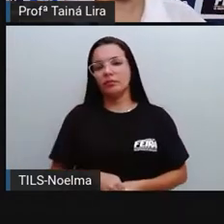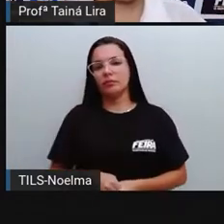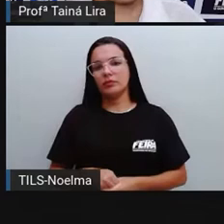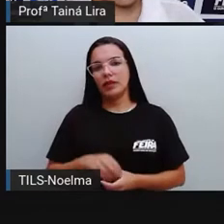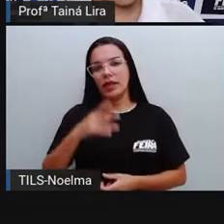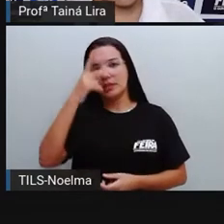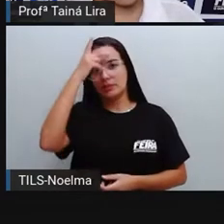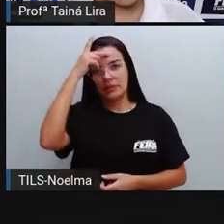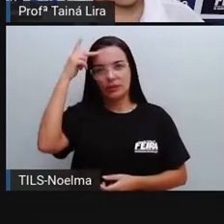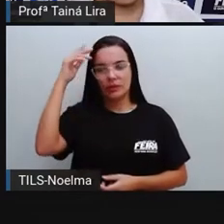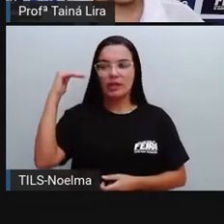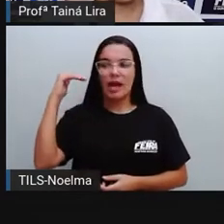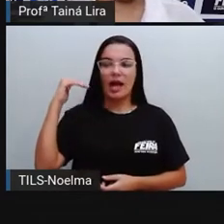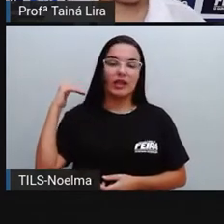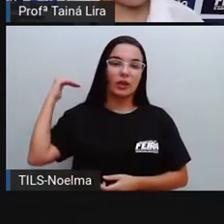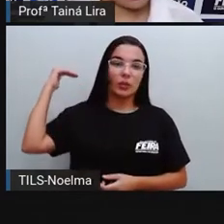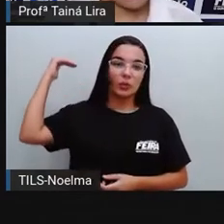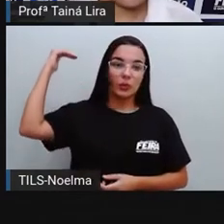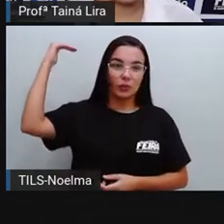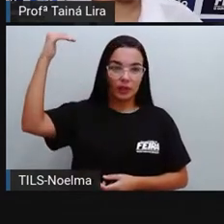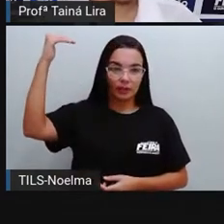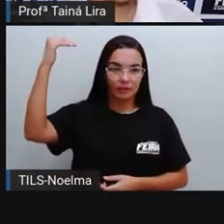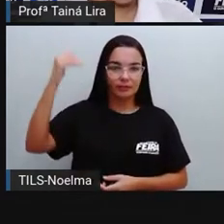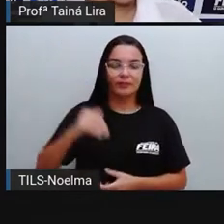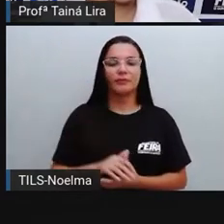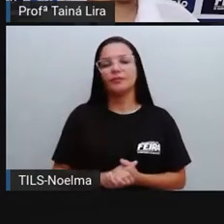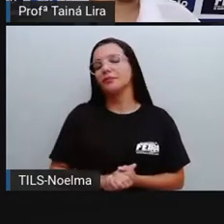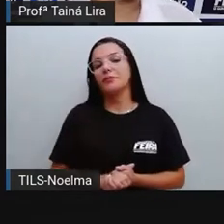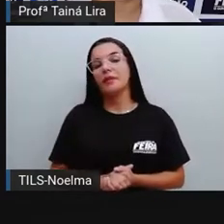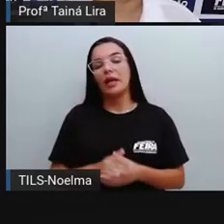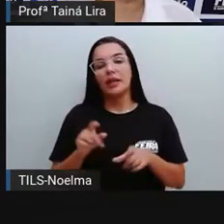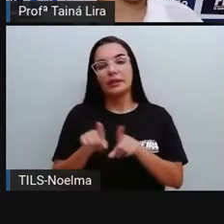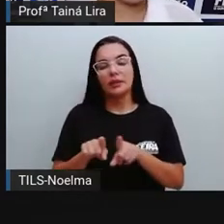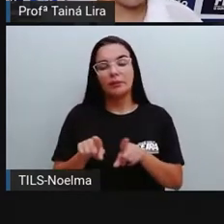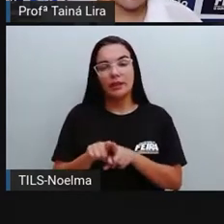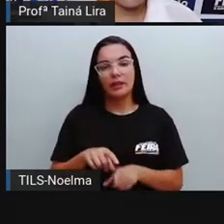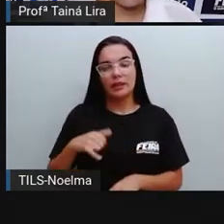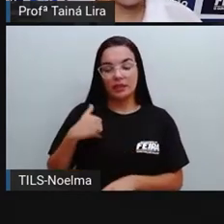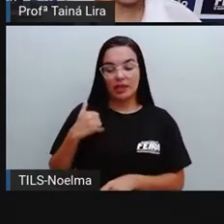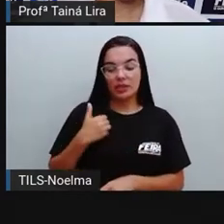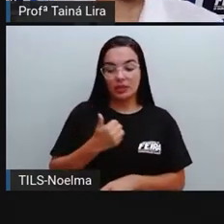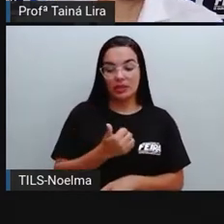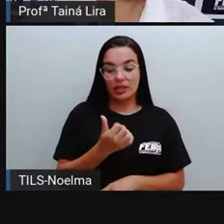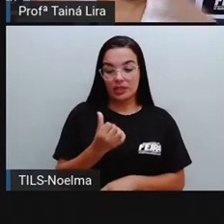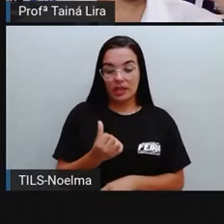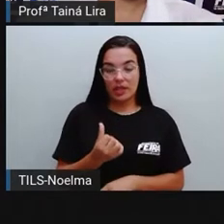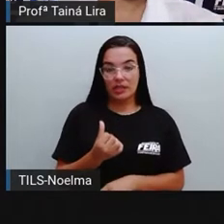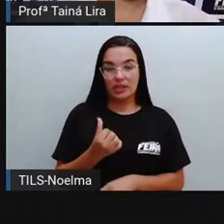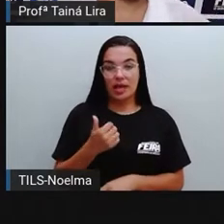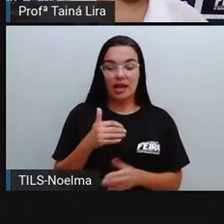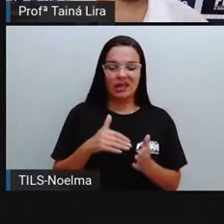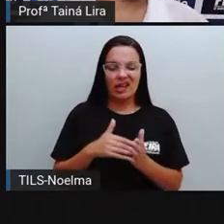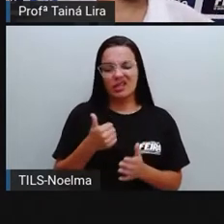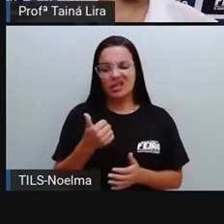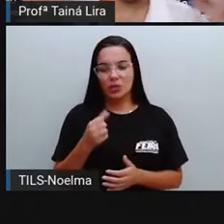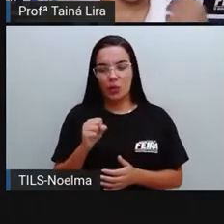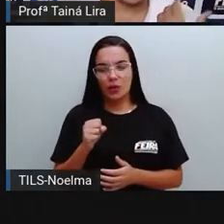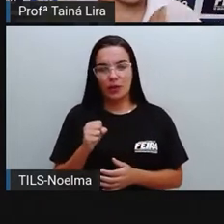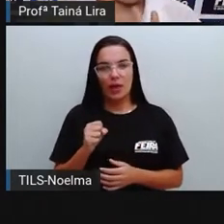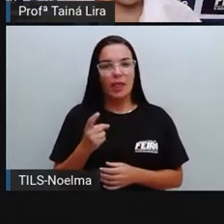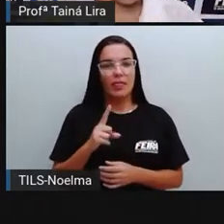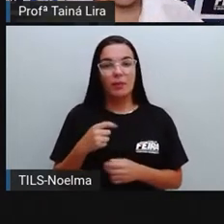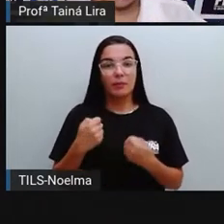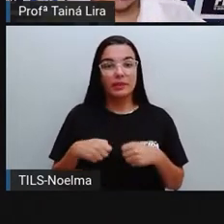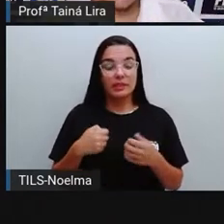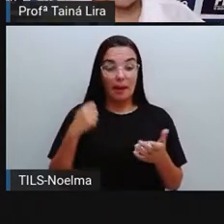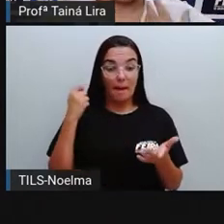o voto não é obrigatório, mas já pode votar e a partir de 18 o voto é obrigatório. Por que é que a gente também precisa votar